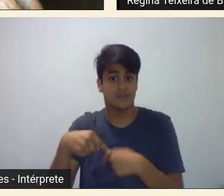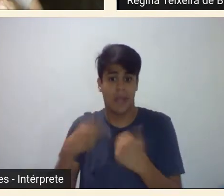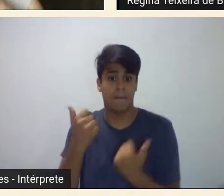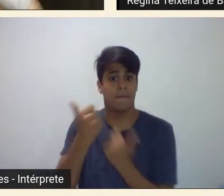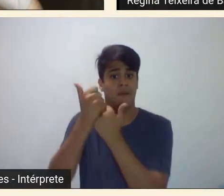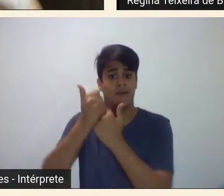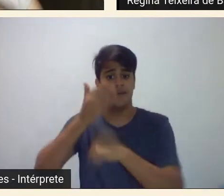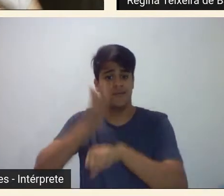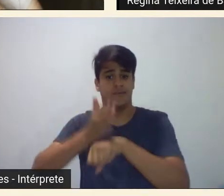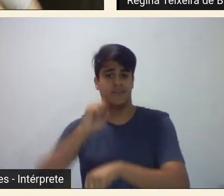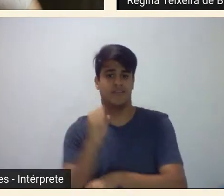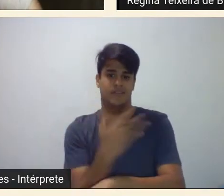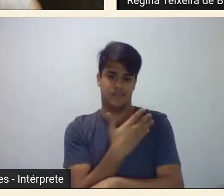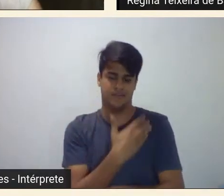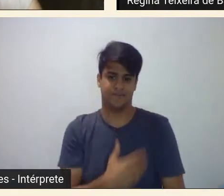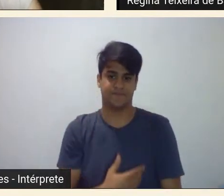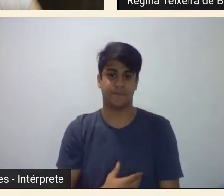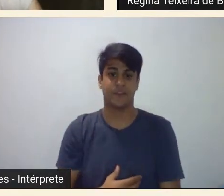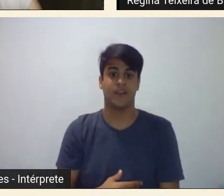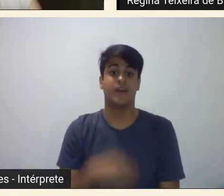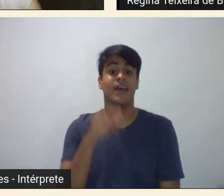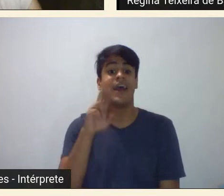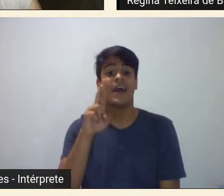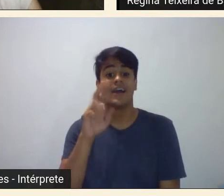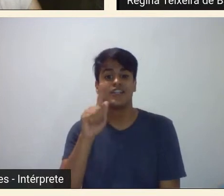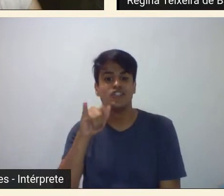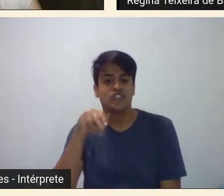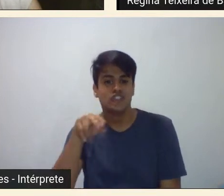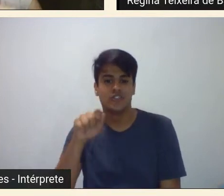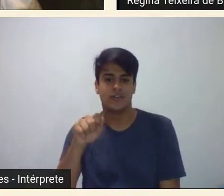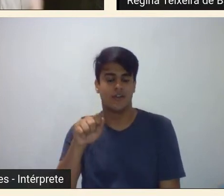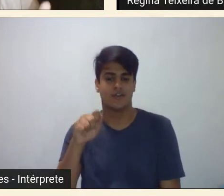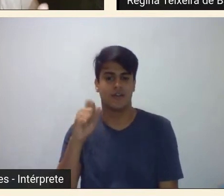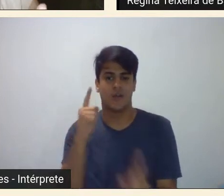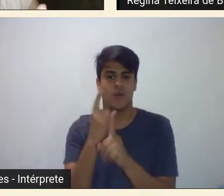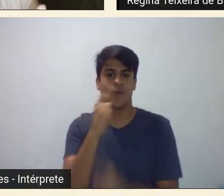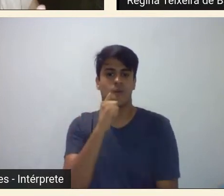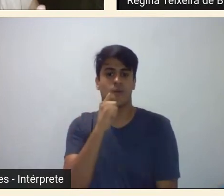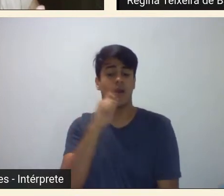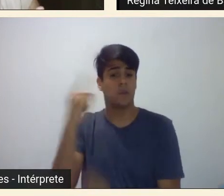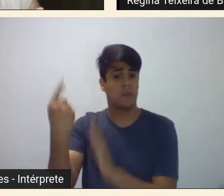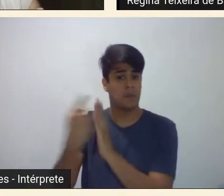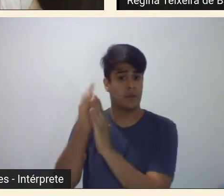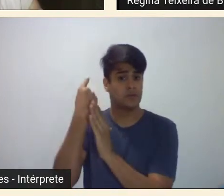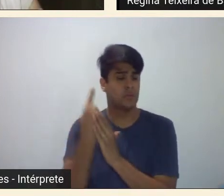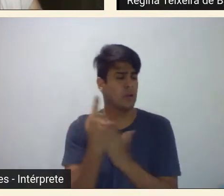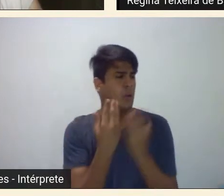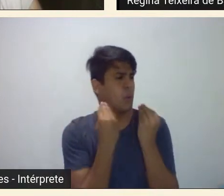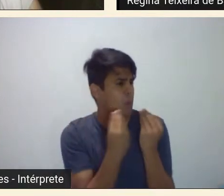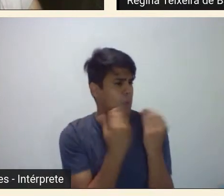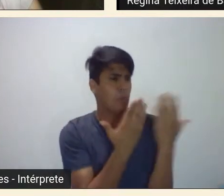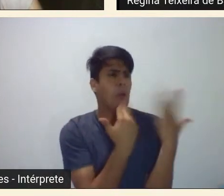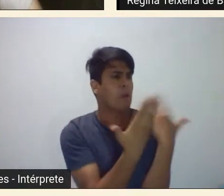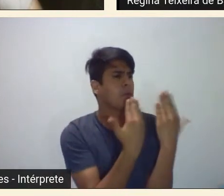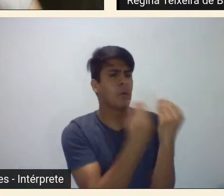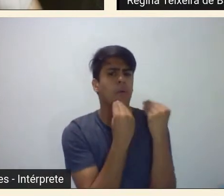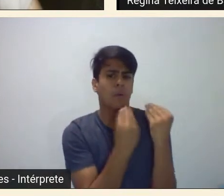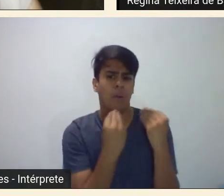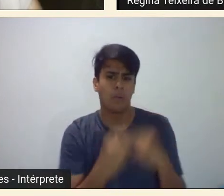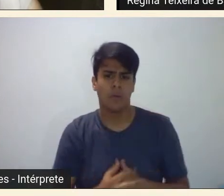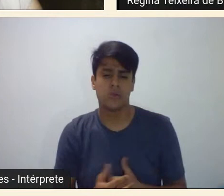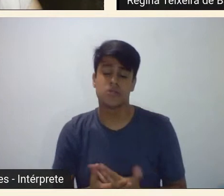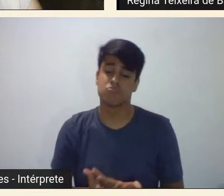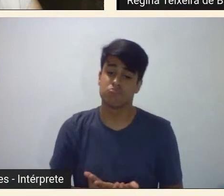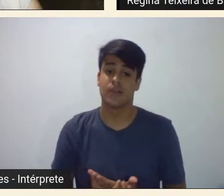daí a Regina justamente antes de participar deste encontro ela me perguntou mas como é que você ia conversar com eles daí